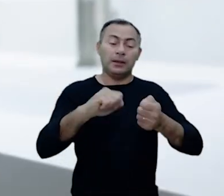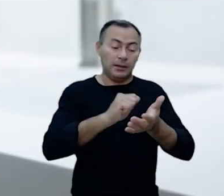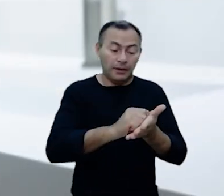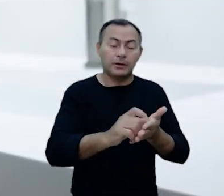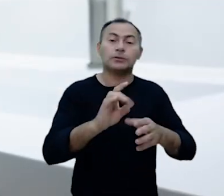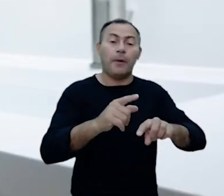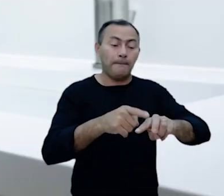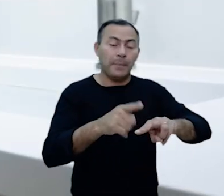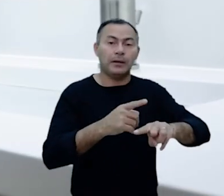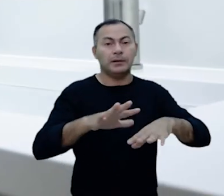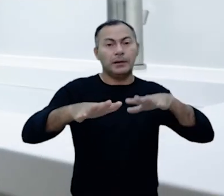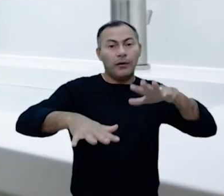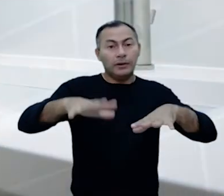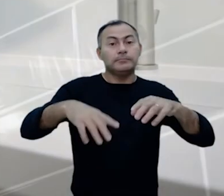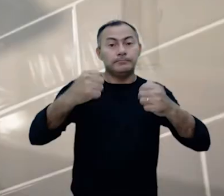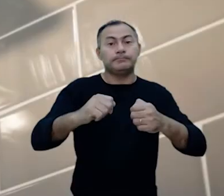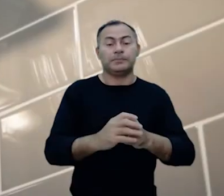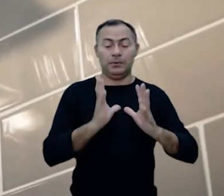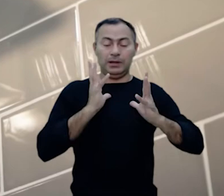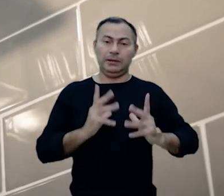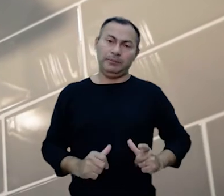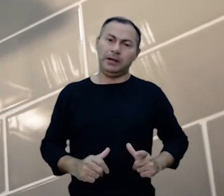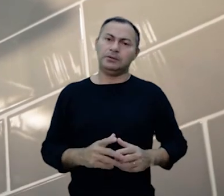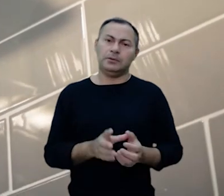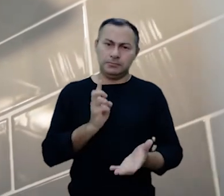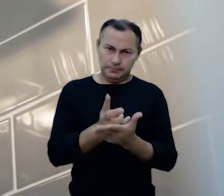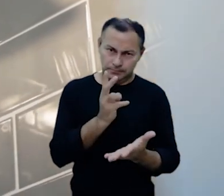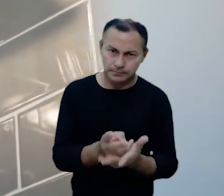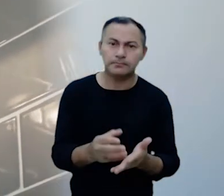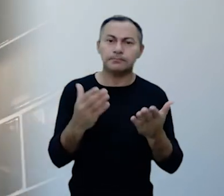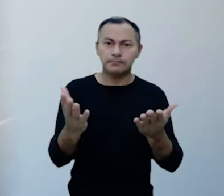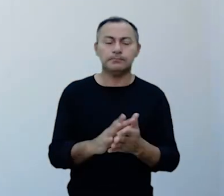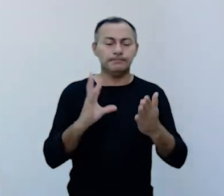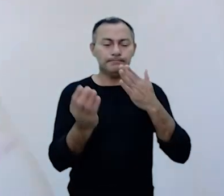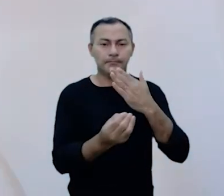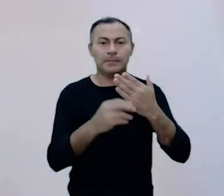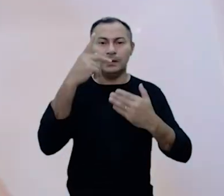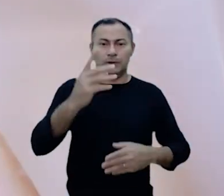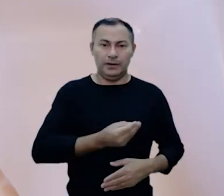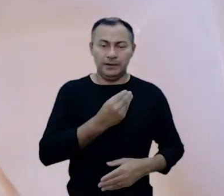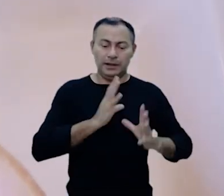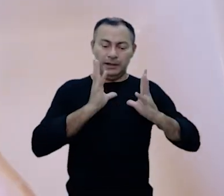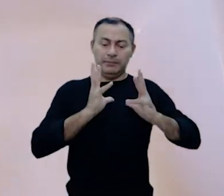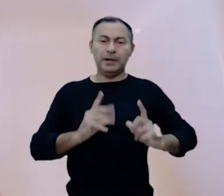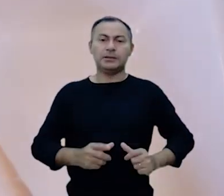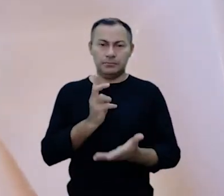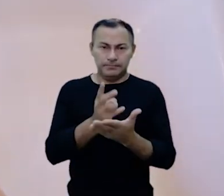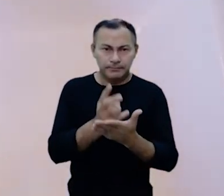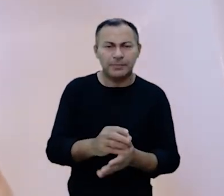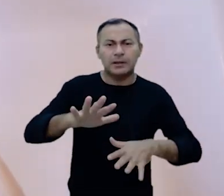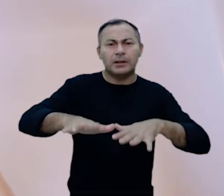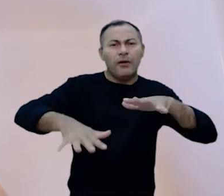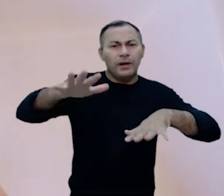então você só precisa lavar os pés talvez você precise de uma limpeza contínua então implemente em sua vida essa limpeza